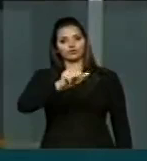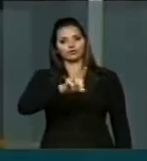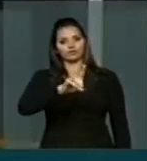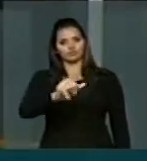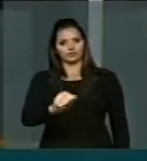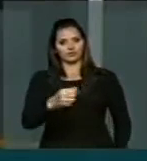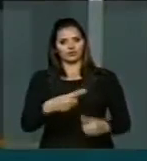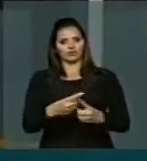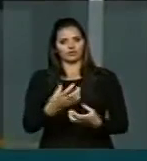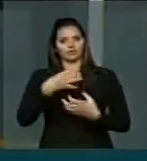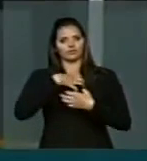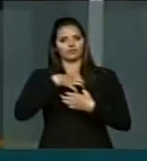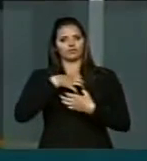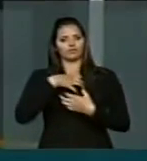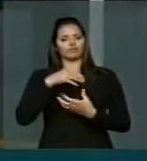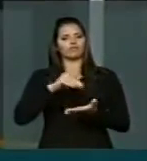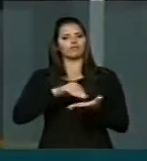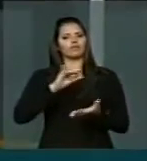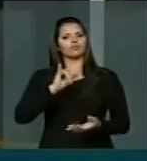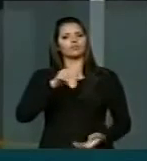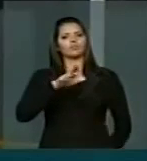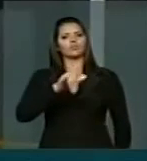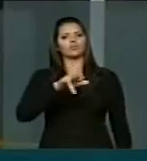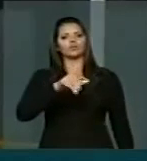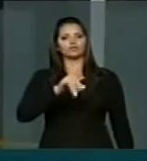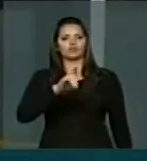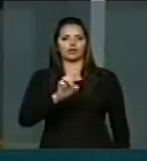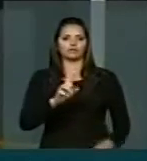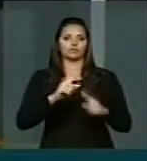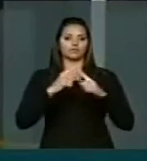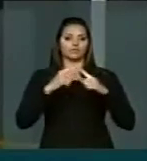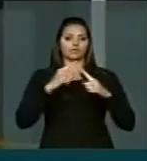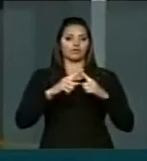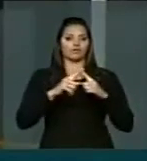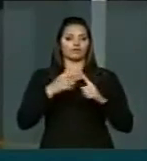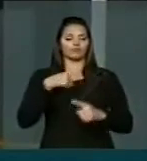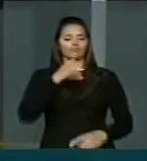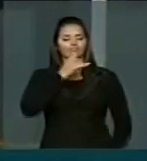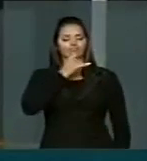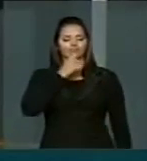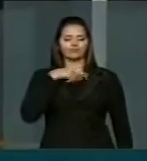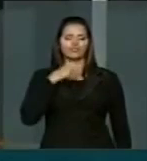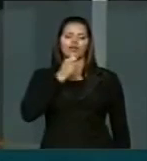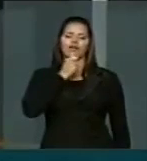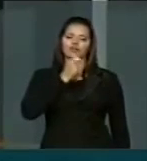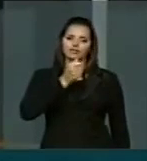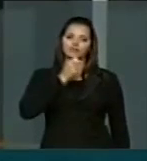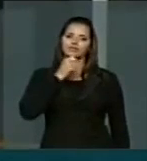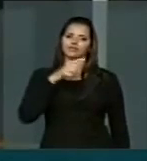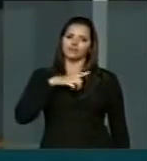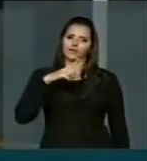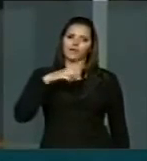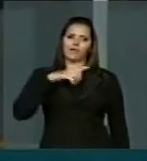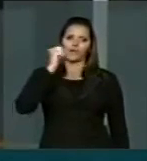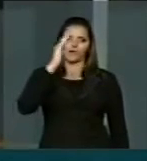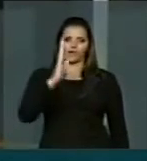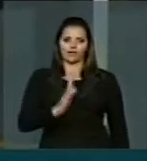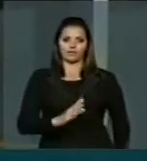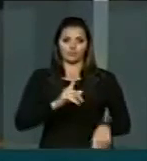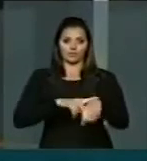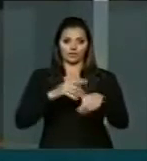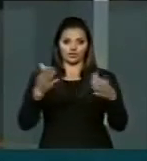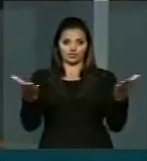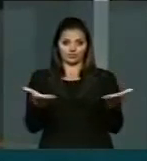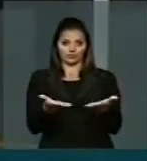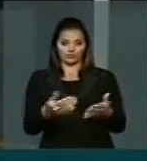sensação de impunidade, que infelizmente ainda é muito grande no nosso país. Nesse momento,